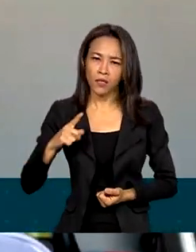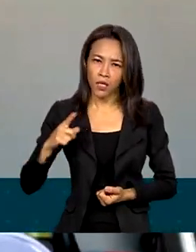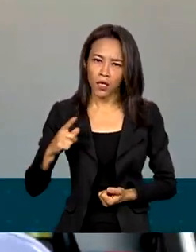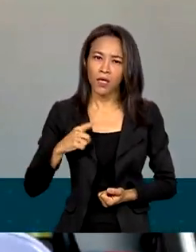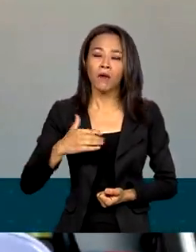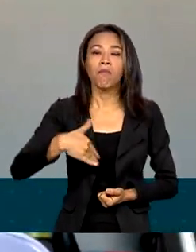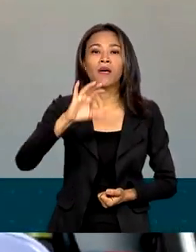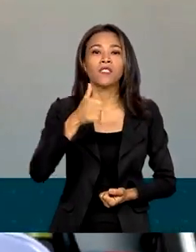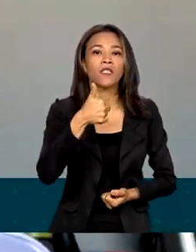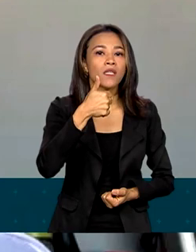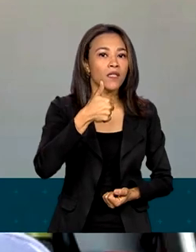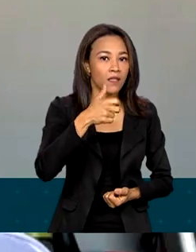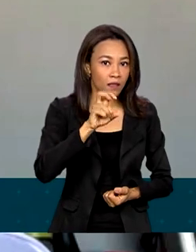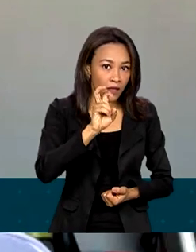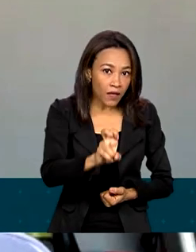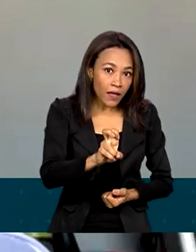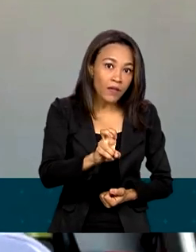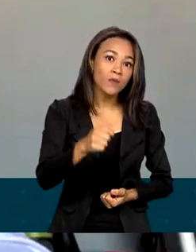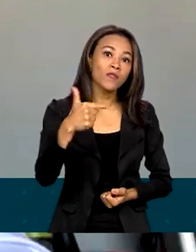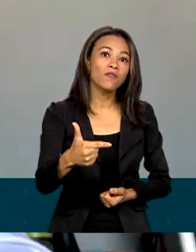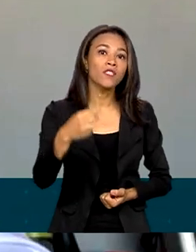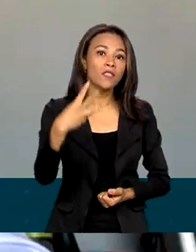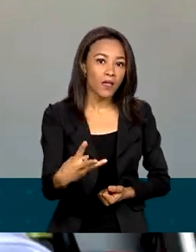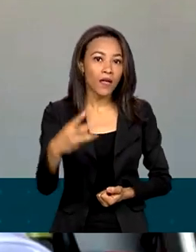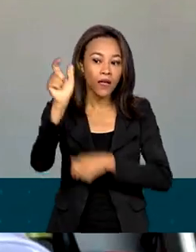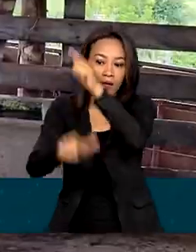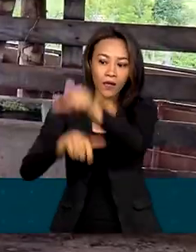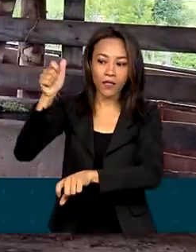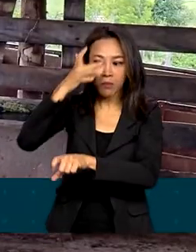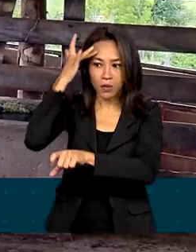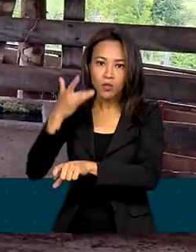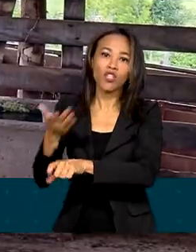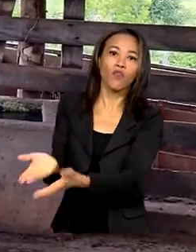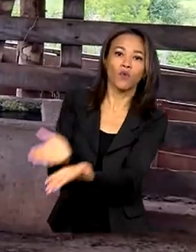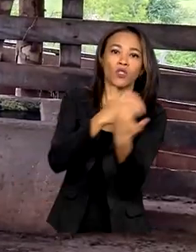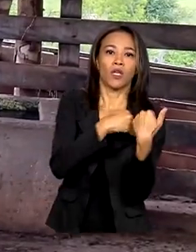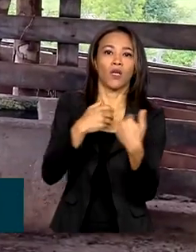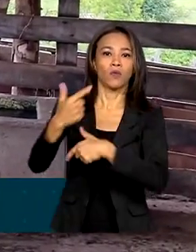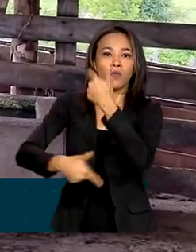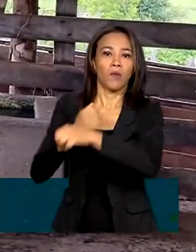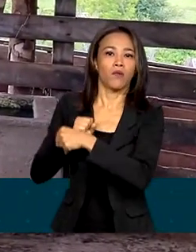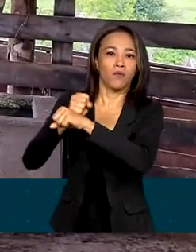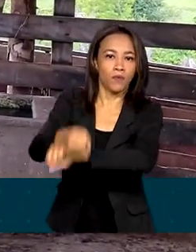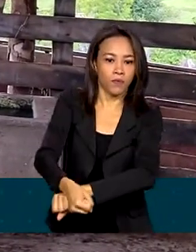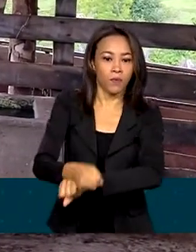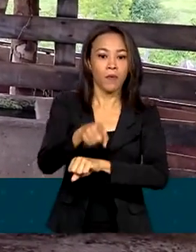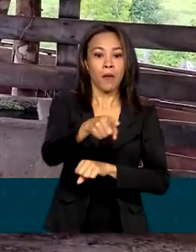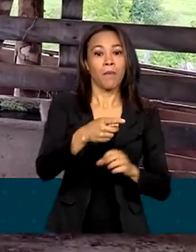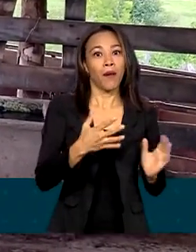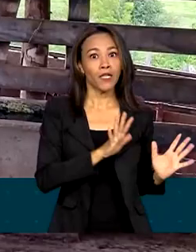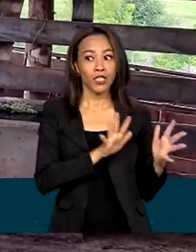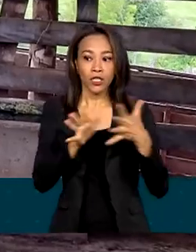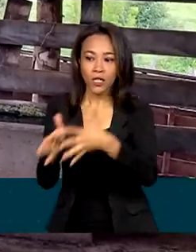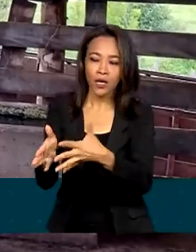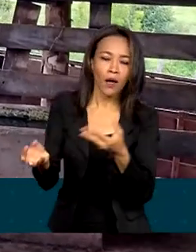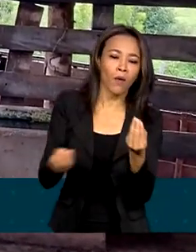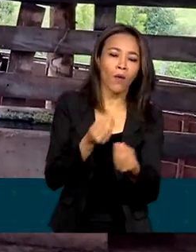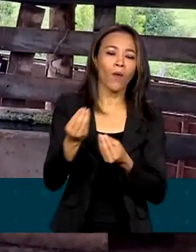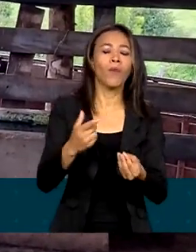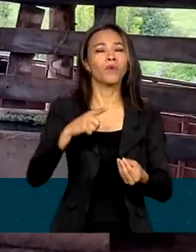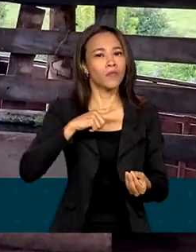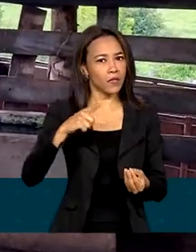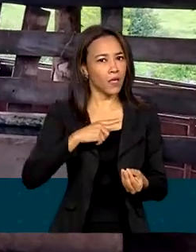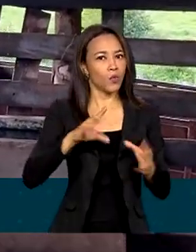523 trabalhadores já foram resgatados, somente este ano. Para chegar às vítimas, o Ministério conta com o trabalho da